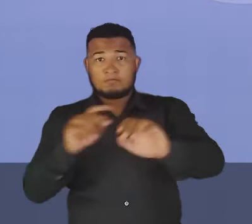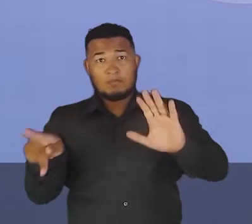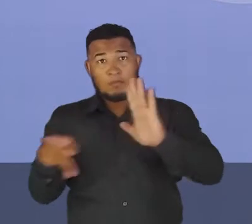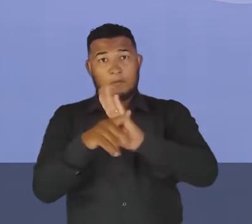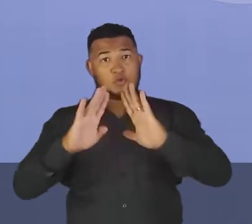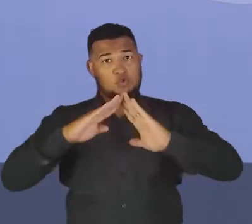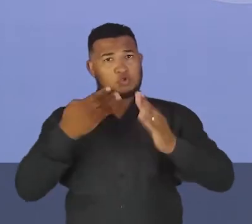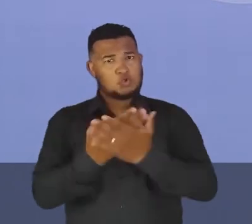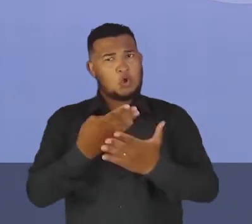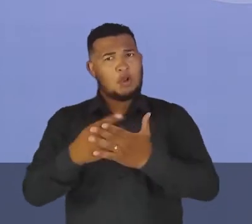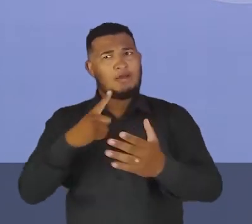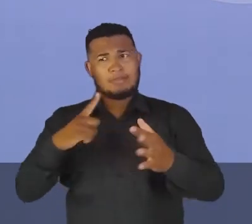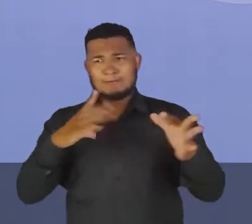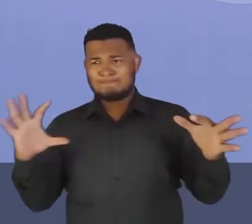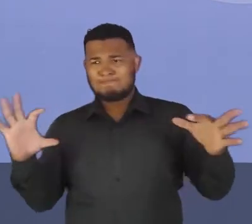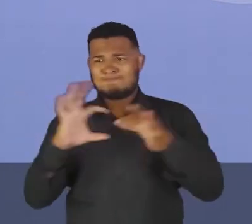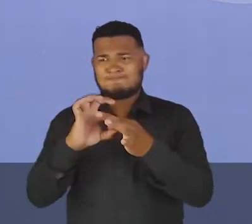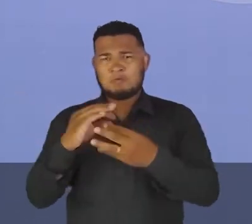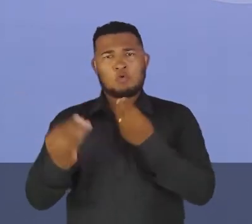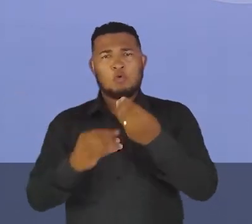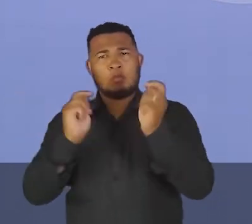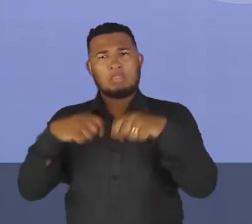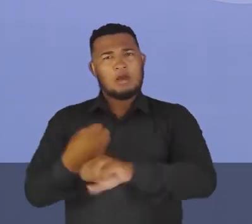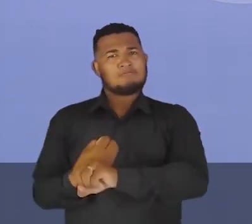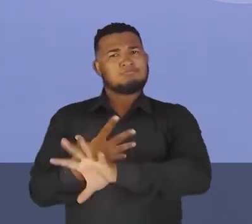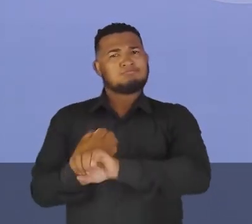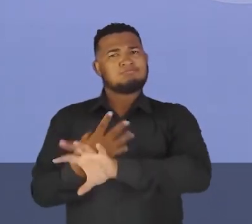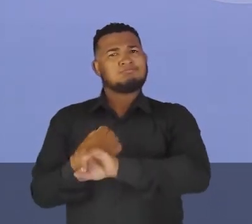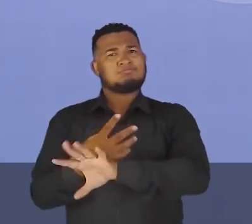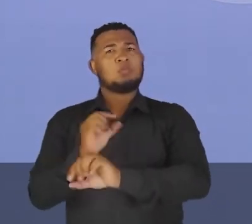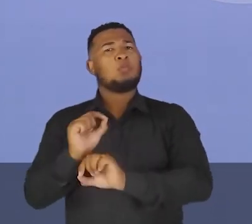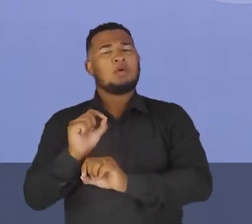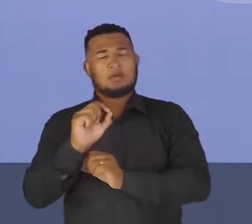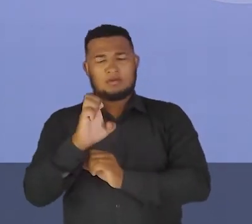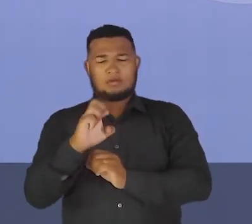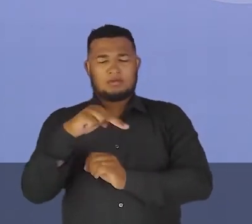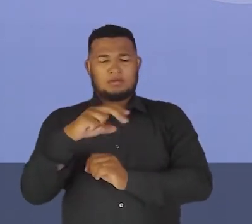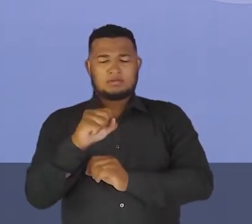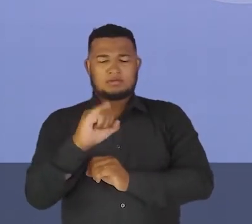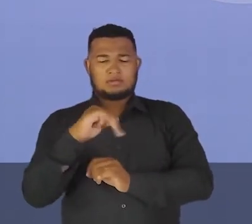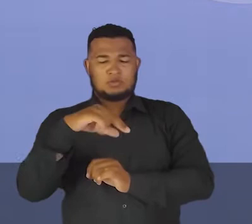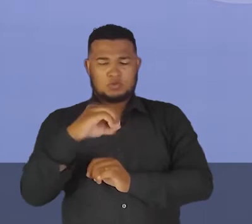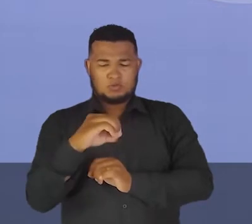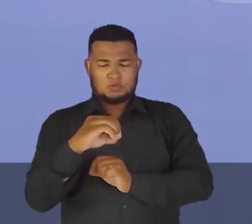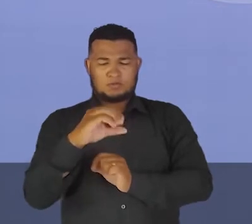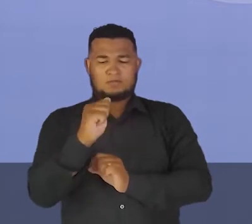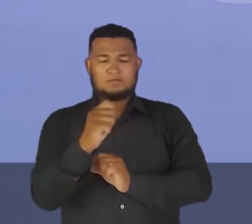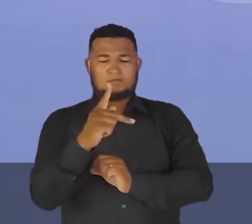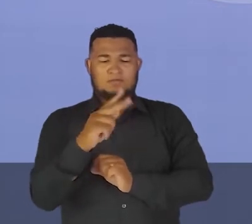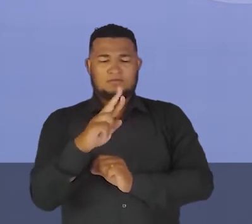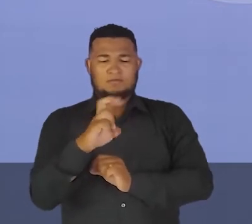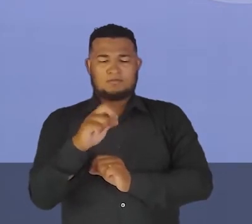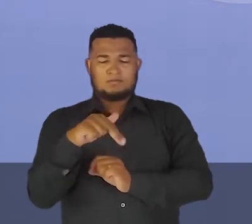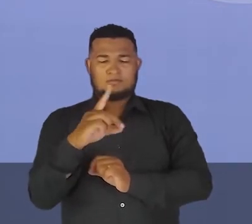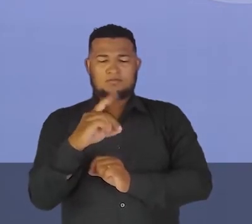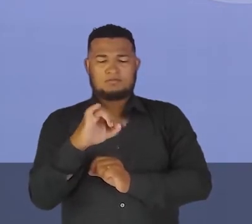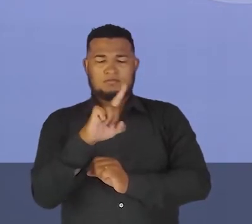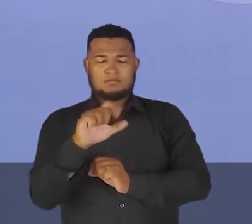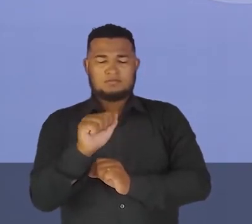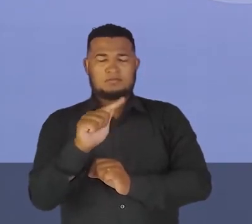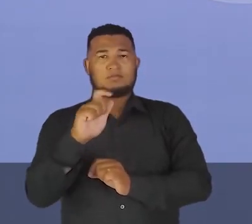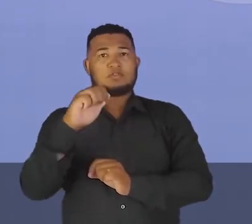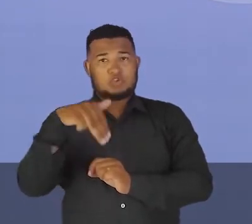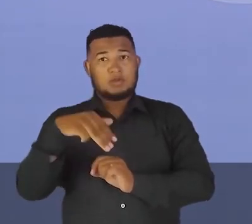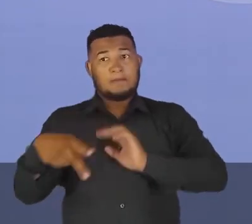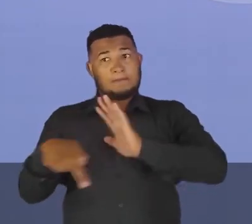ligada ao ensino-aprendizado do aluno, né? A arquitetura da escola, então, ela tem que ser pensada nas demandas dessa comunidade